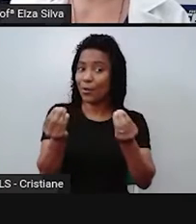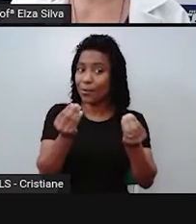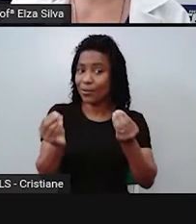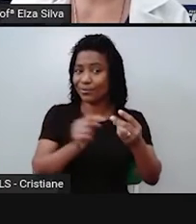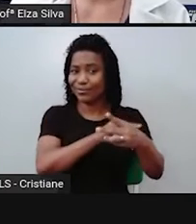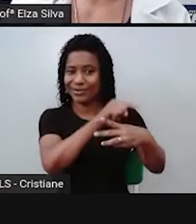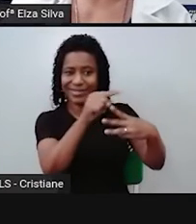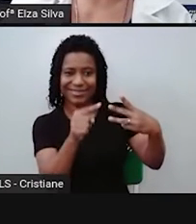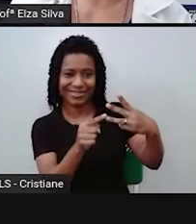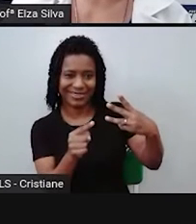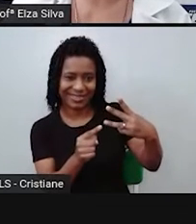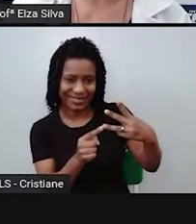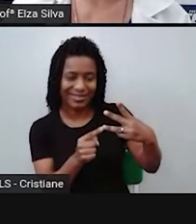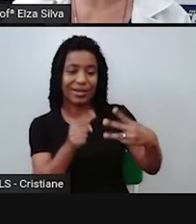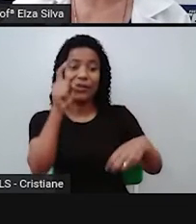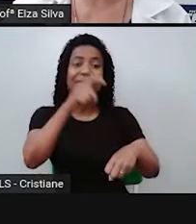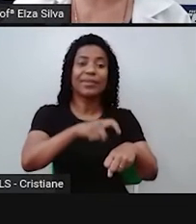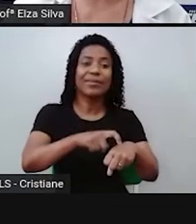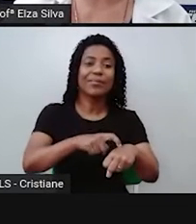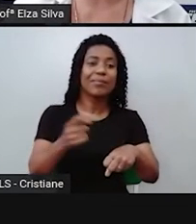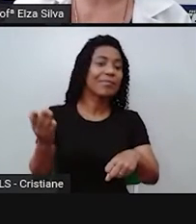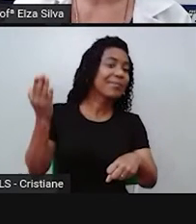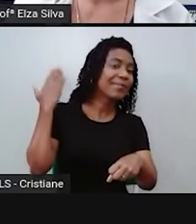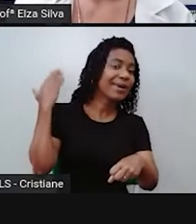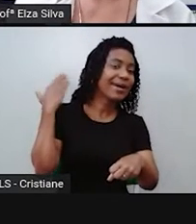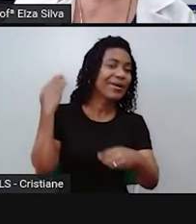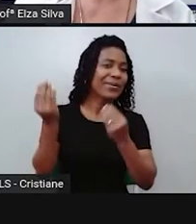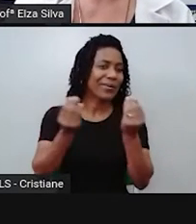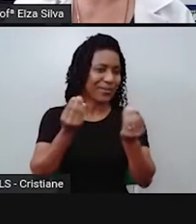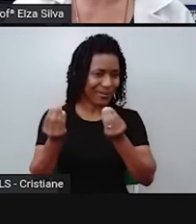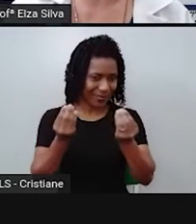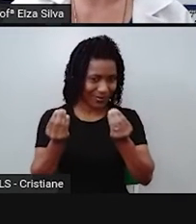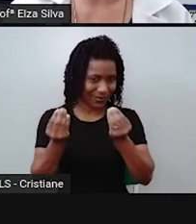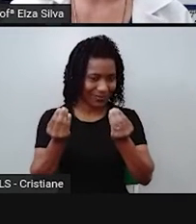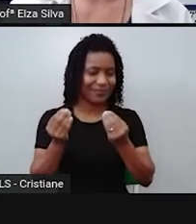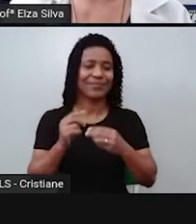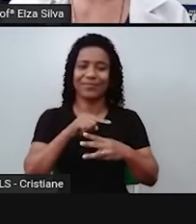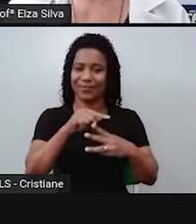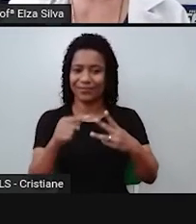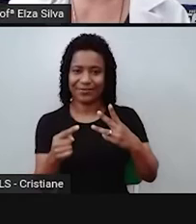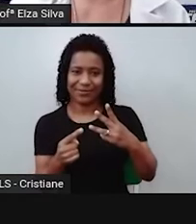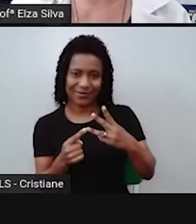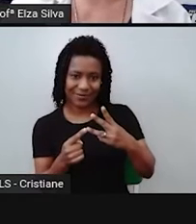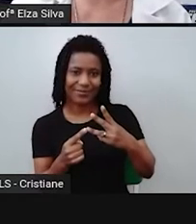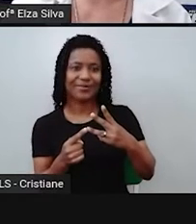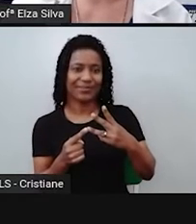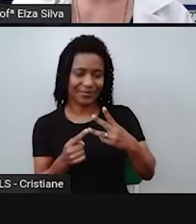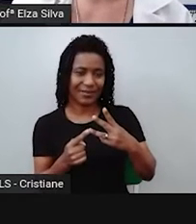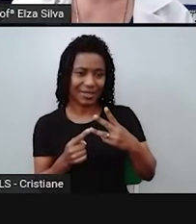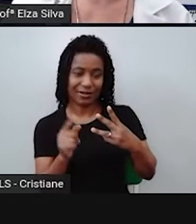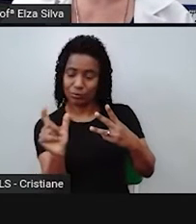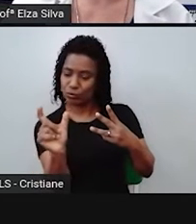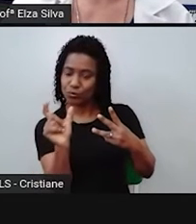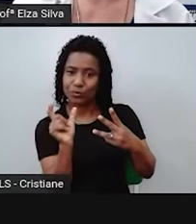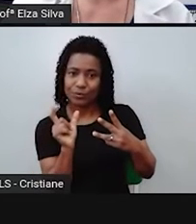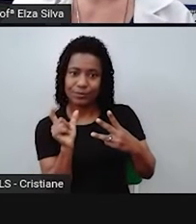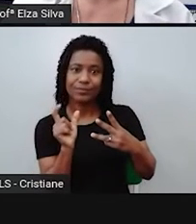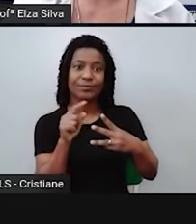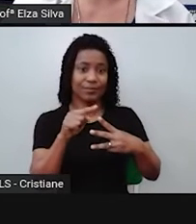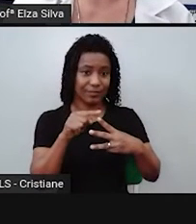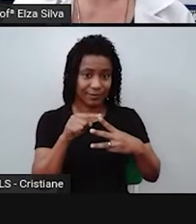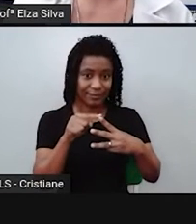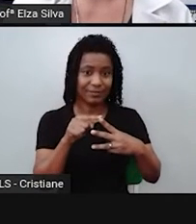expressarmos o tempo no passado em inglês. utilizando estas expressões. In,